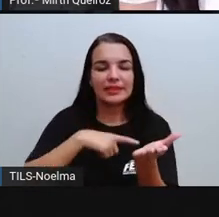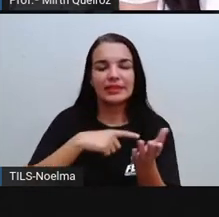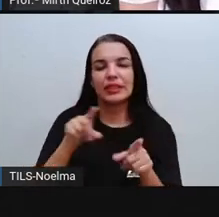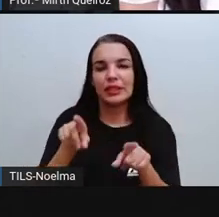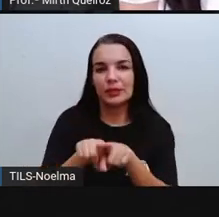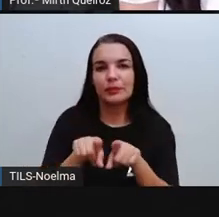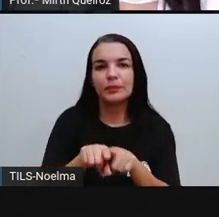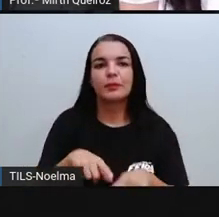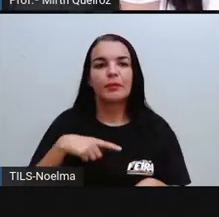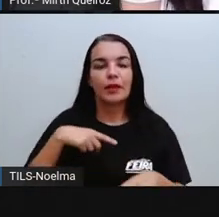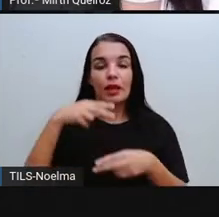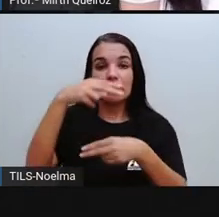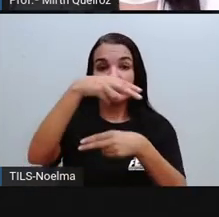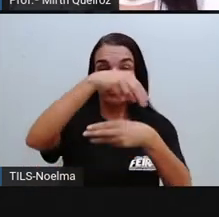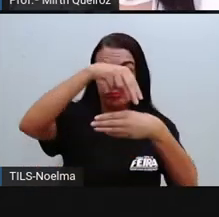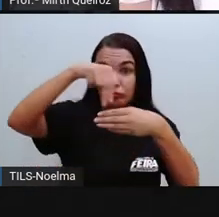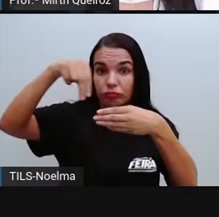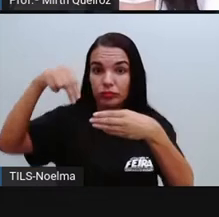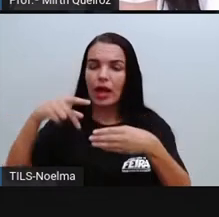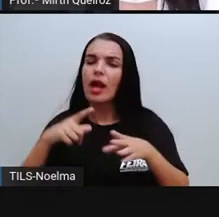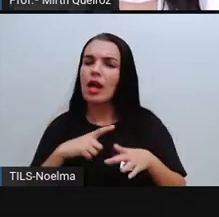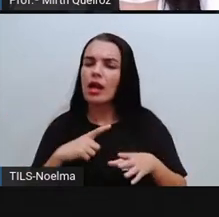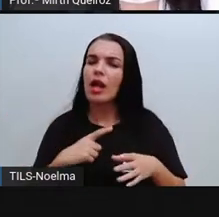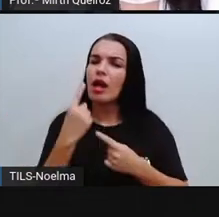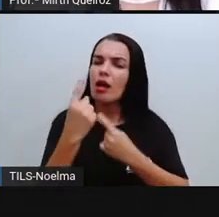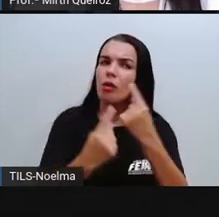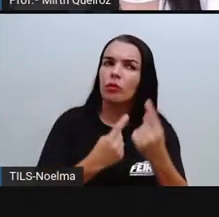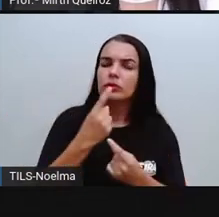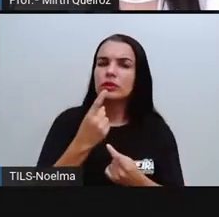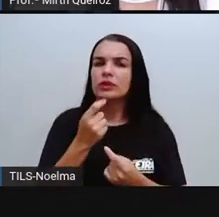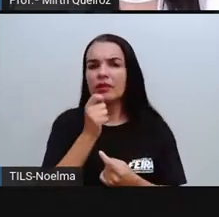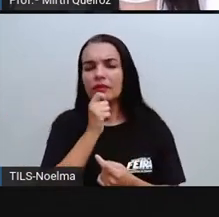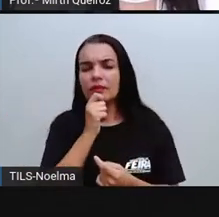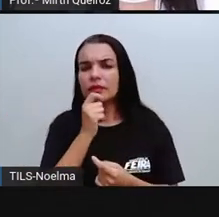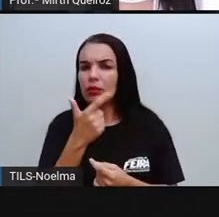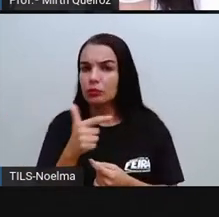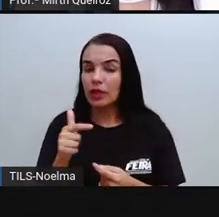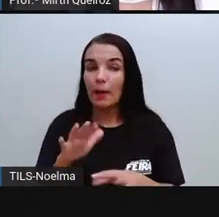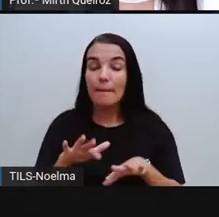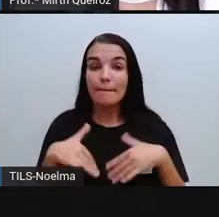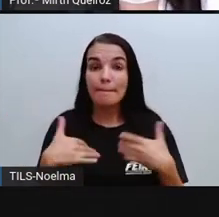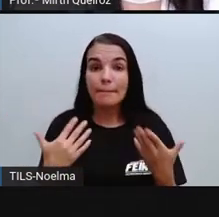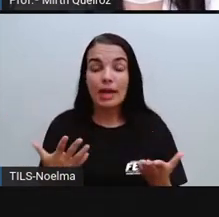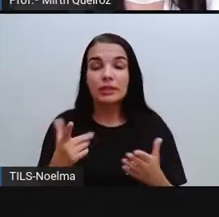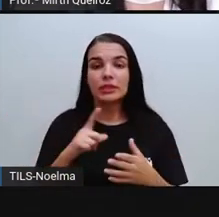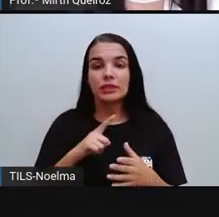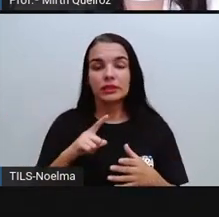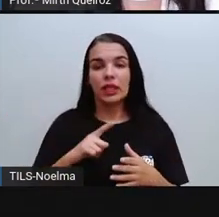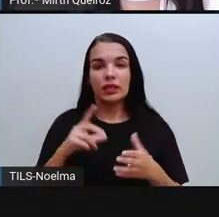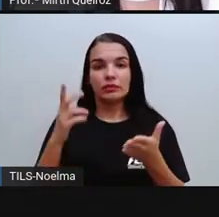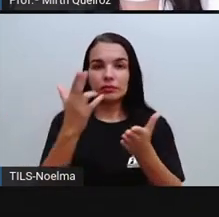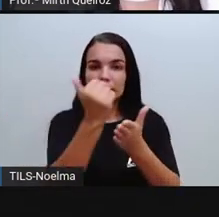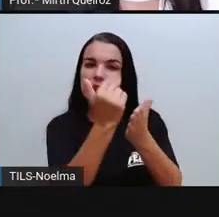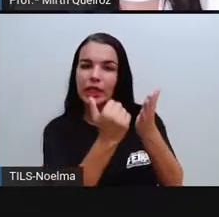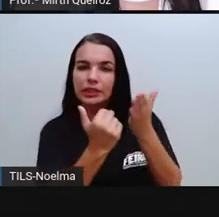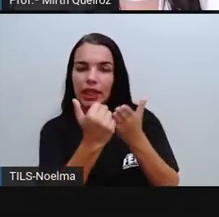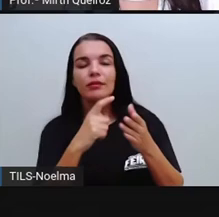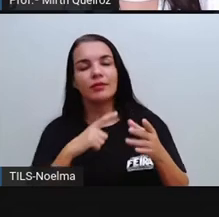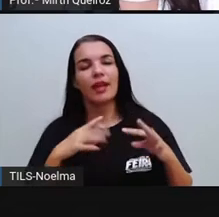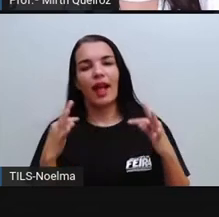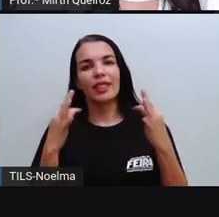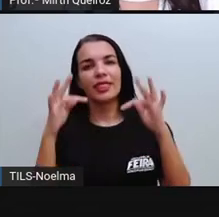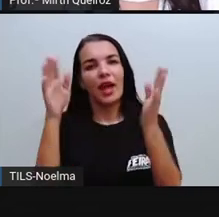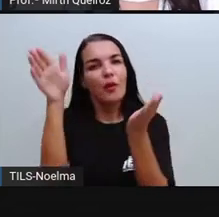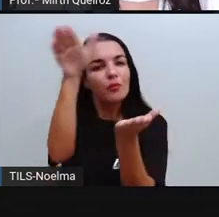ilustrações, né? Mas, quando eles apresentam as ilustrações, eles utilizam aí a técnica